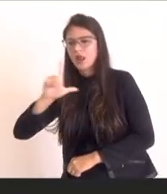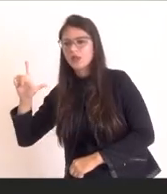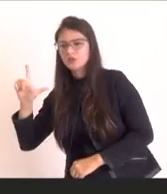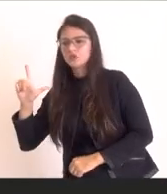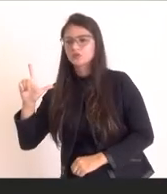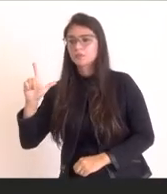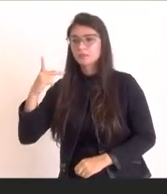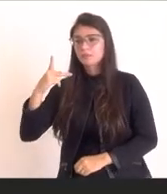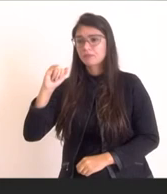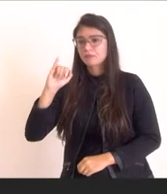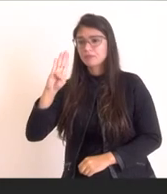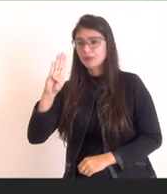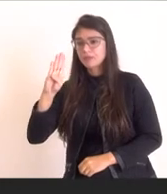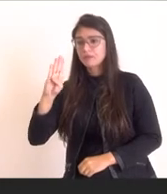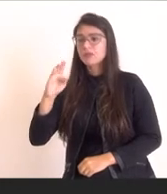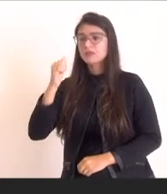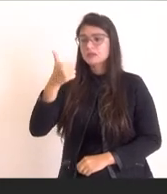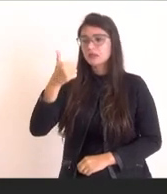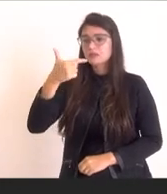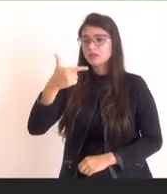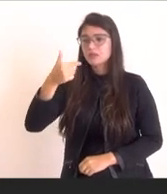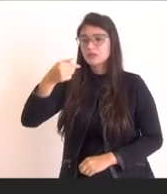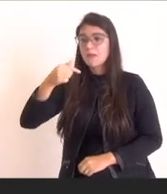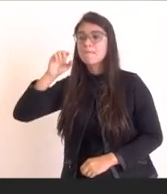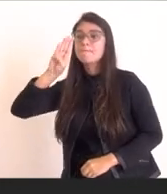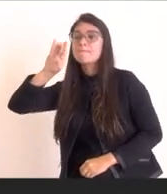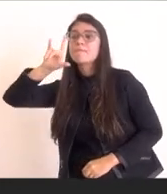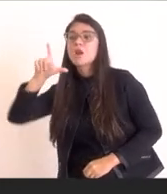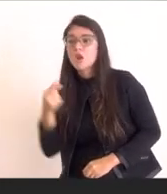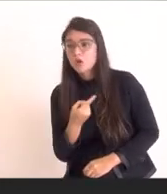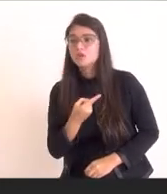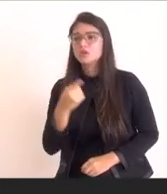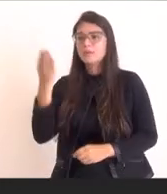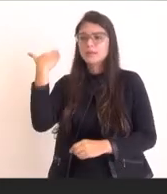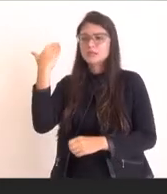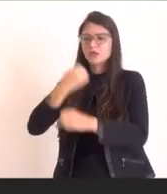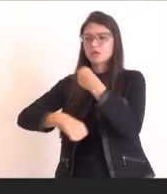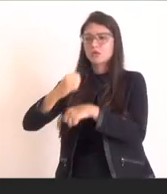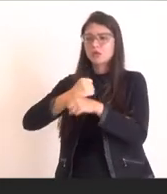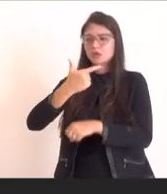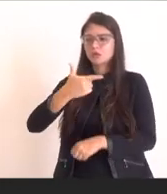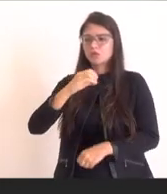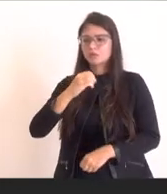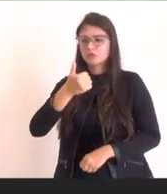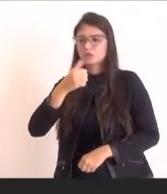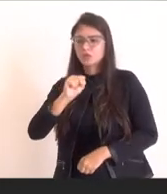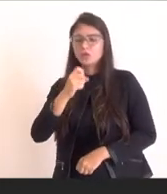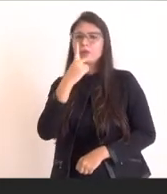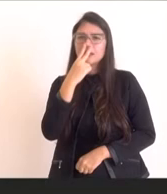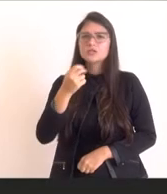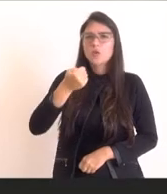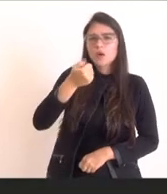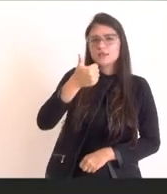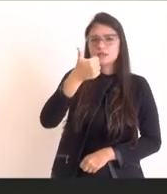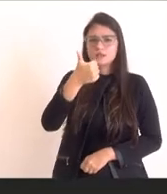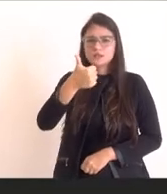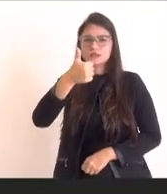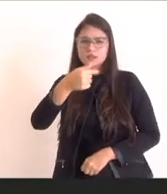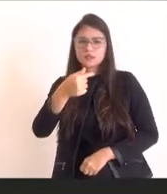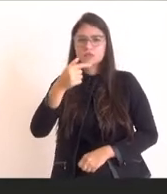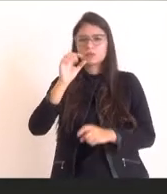PIB de R$ 127 bilhões em 2018, correspondente a quase 17% do valor estadual.